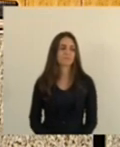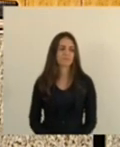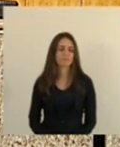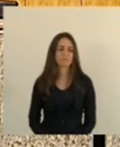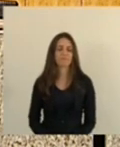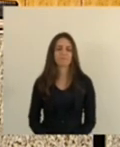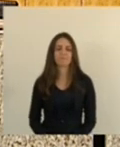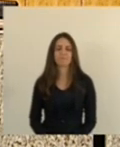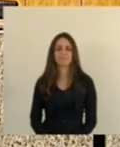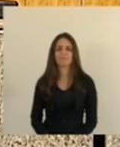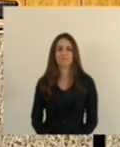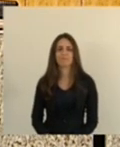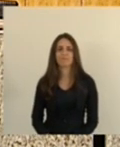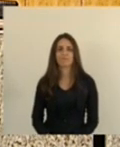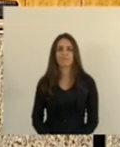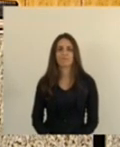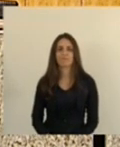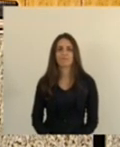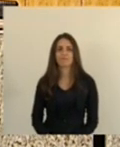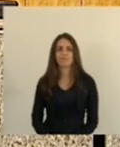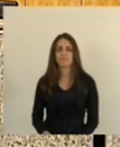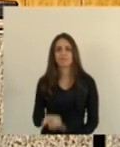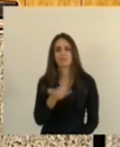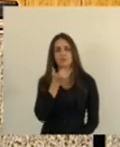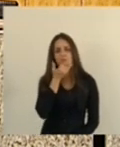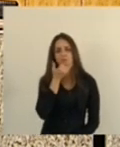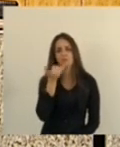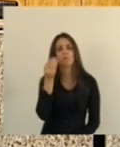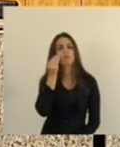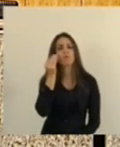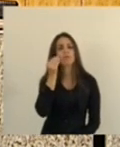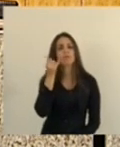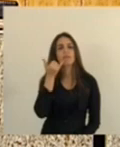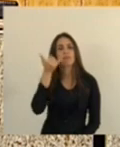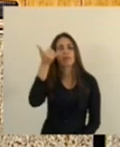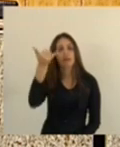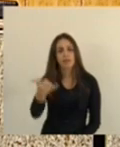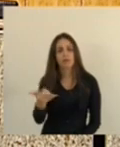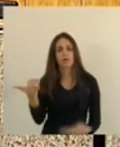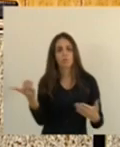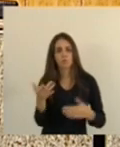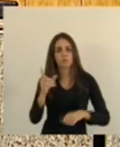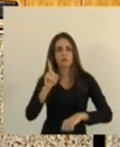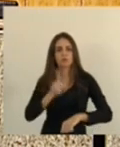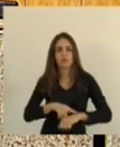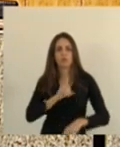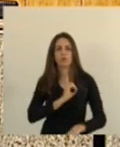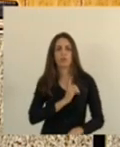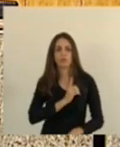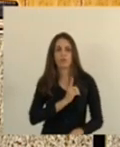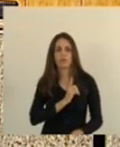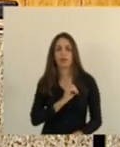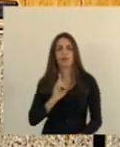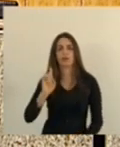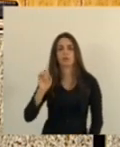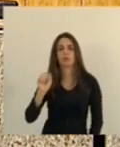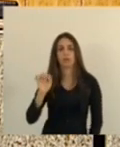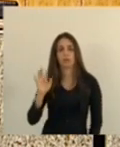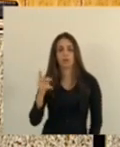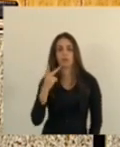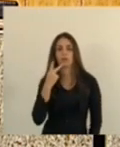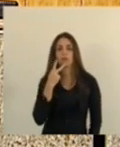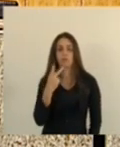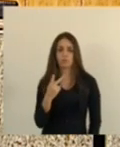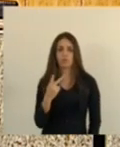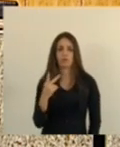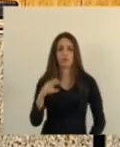indelicado hoje com vossa excelência porque eu tentei fazer uma ligação justamente na hora que o delegado Danilo Baiense estava falando